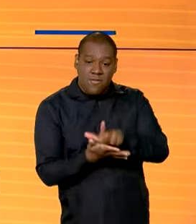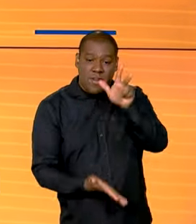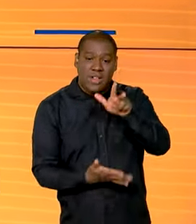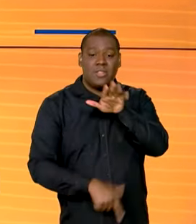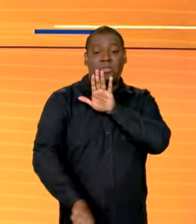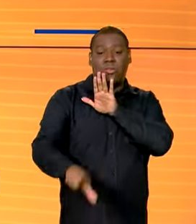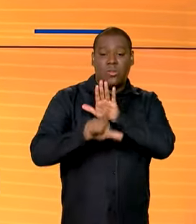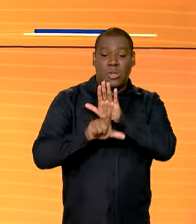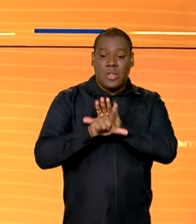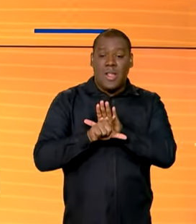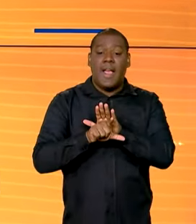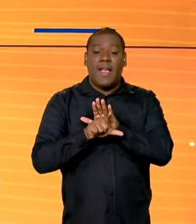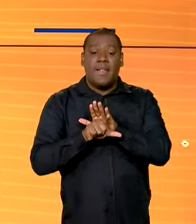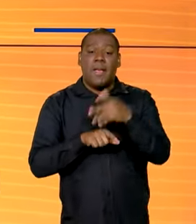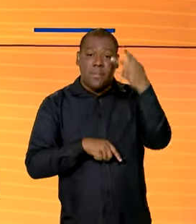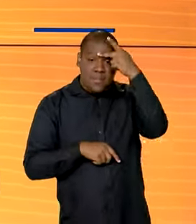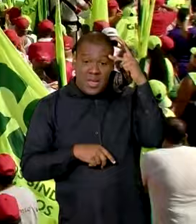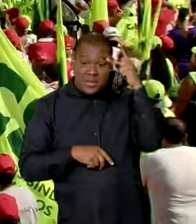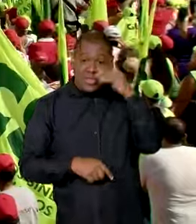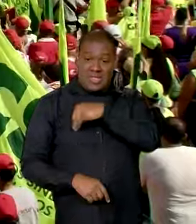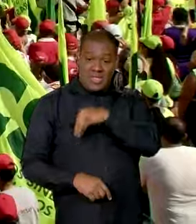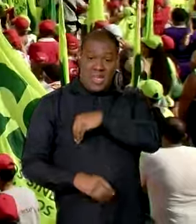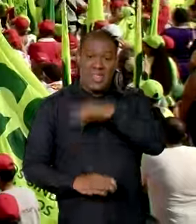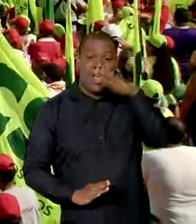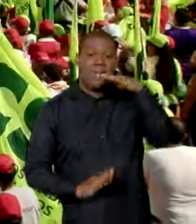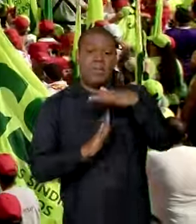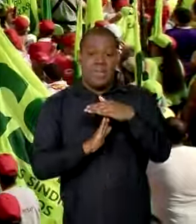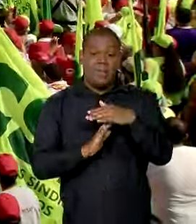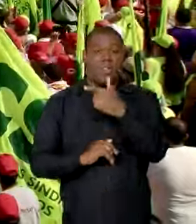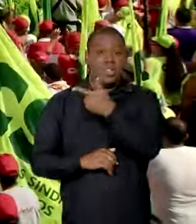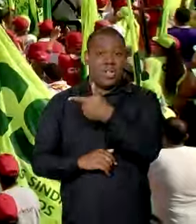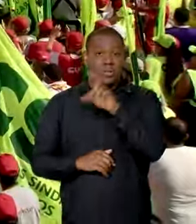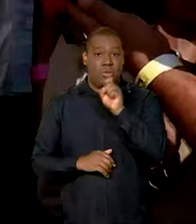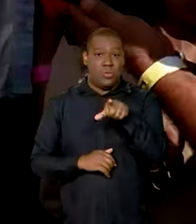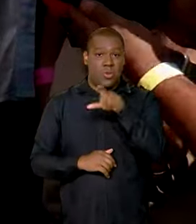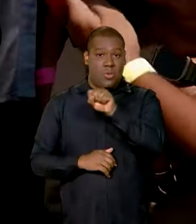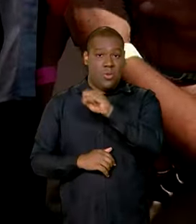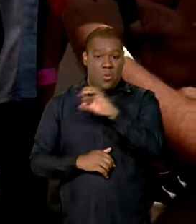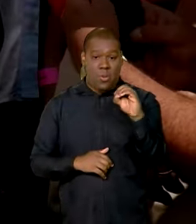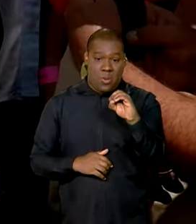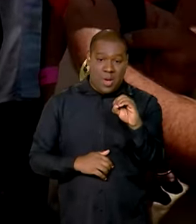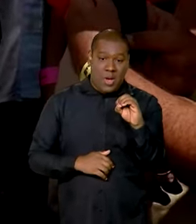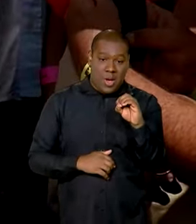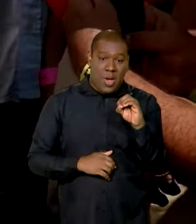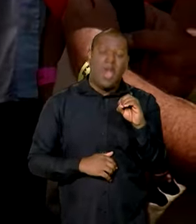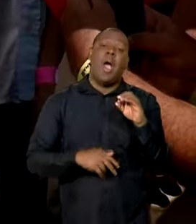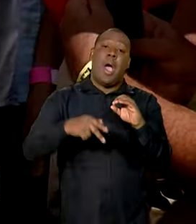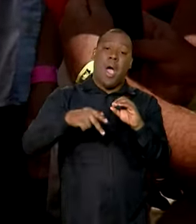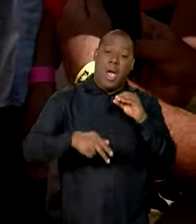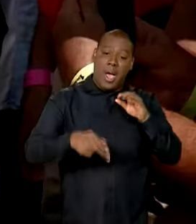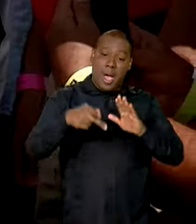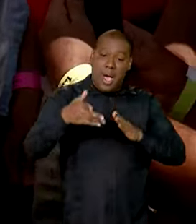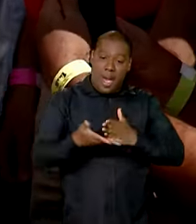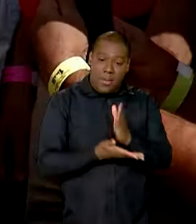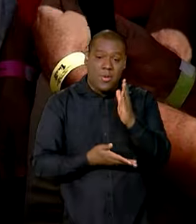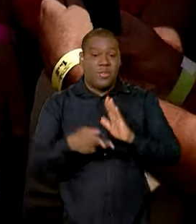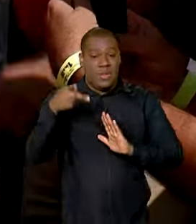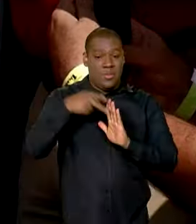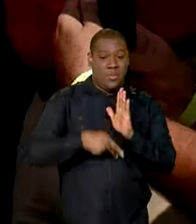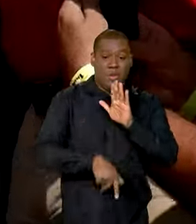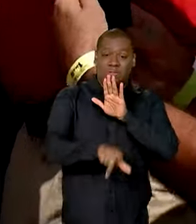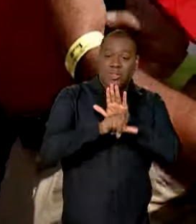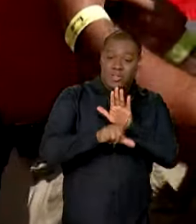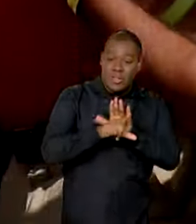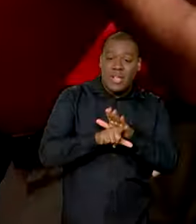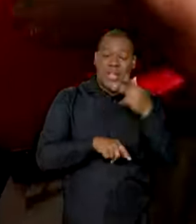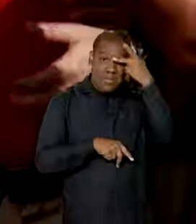ganha até dois salários mínimos. Durante o evento, o presidente Lula sancionou o projeto de lei que altera os valores da tabela